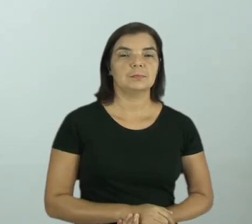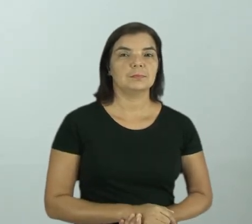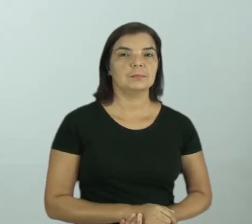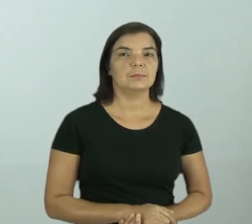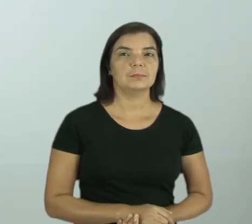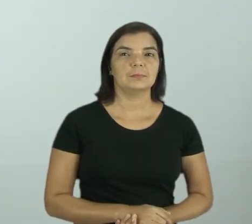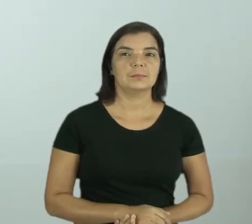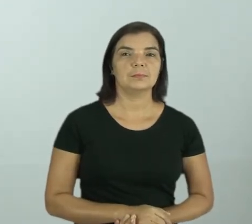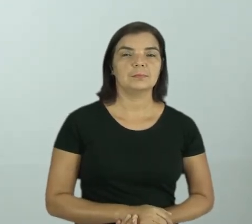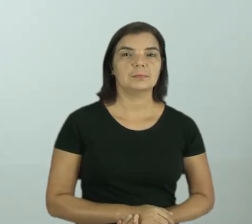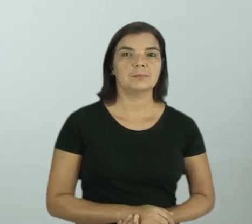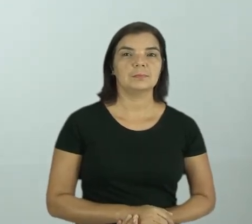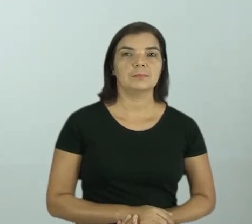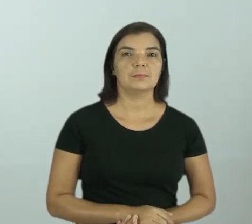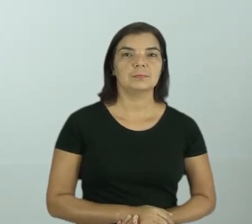já.